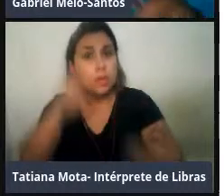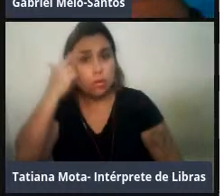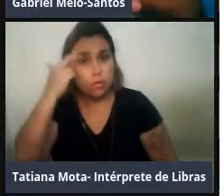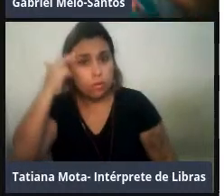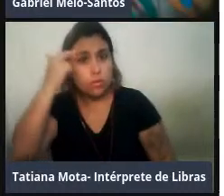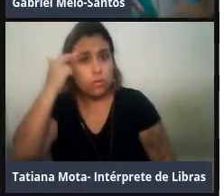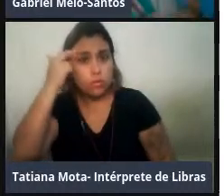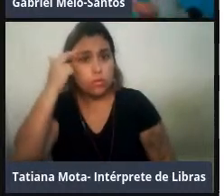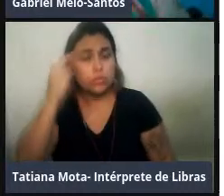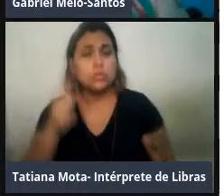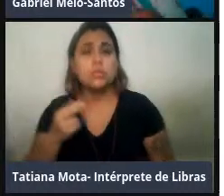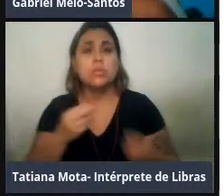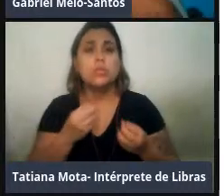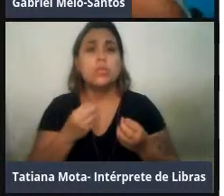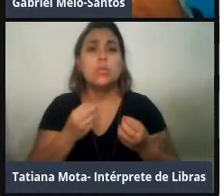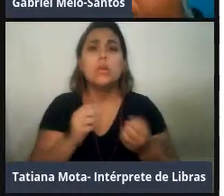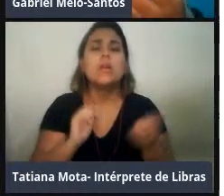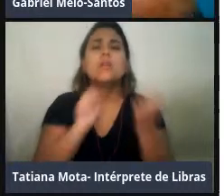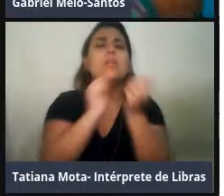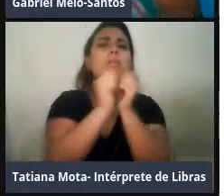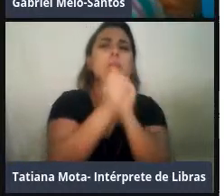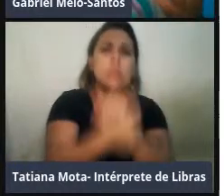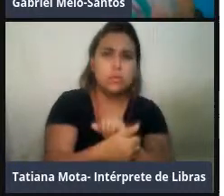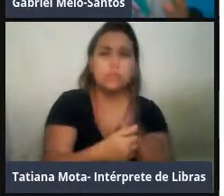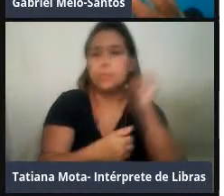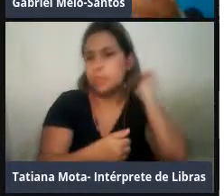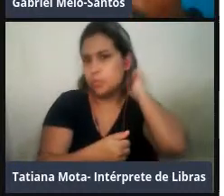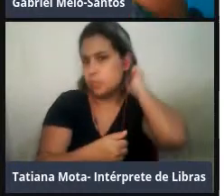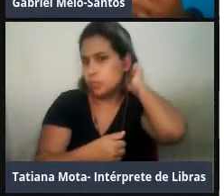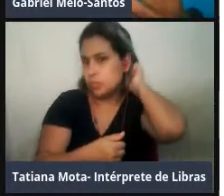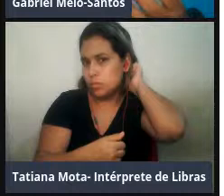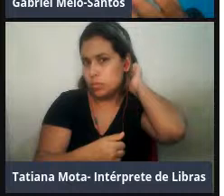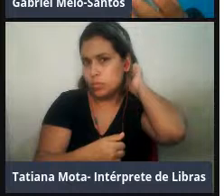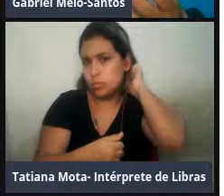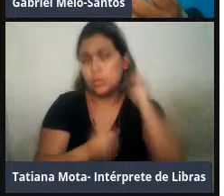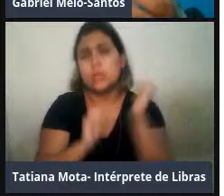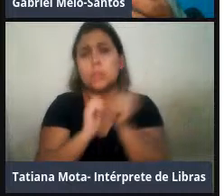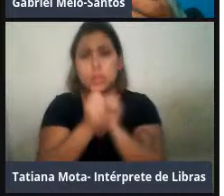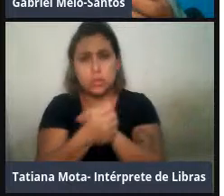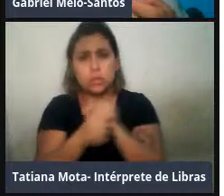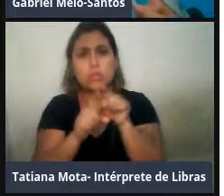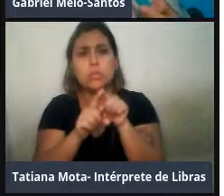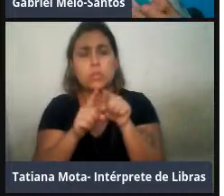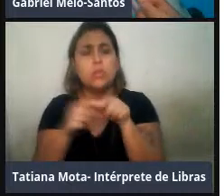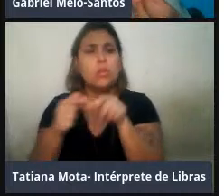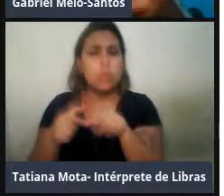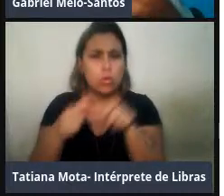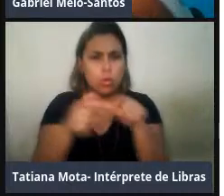uma adaptação local a um determinado tipo de hábito, ou um determinado tipo de